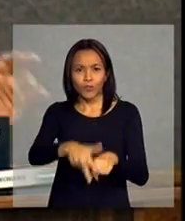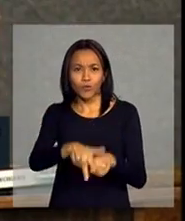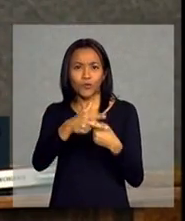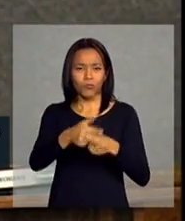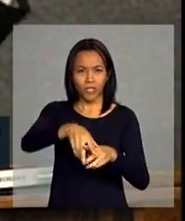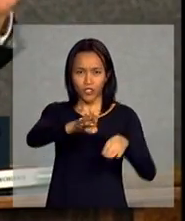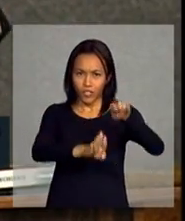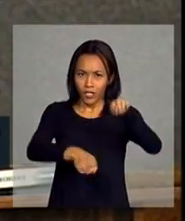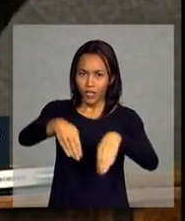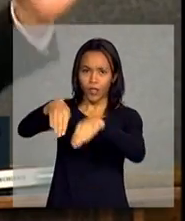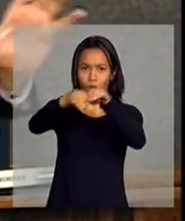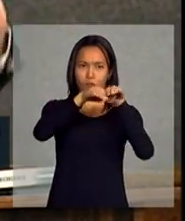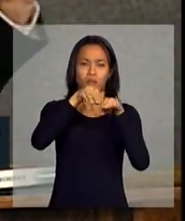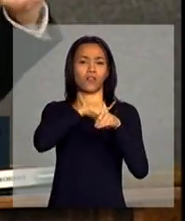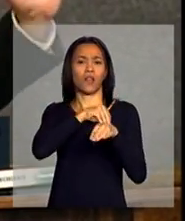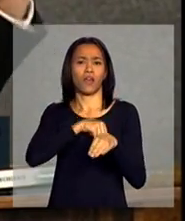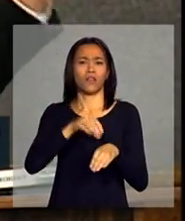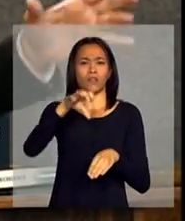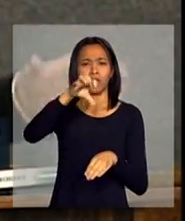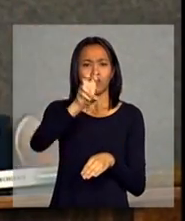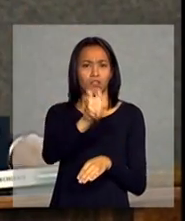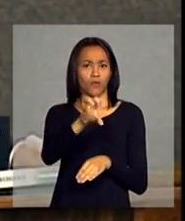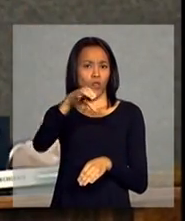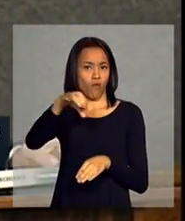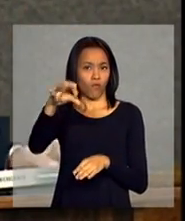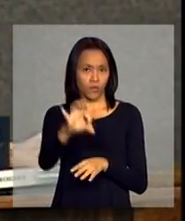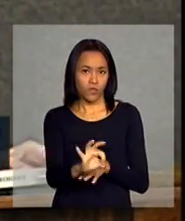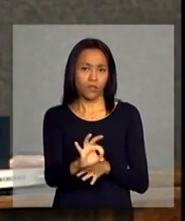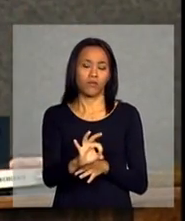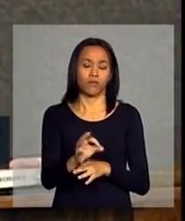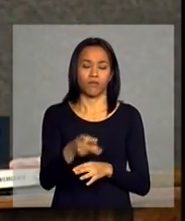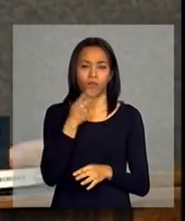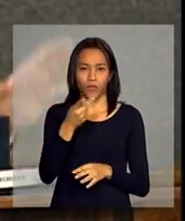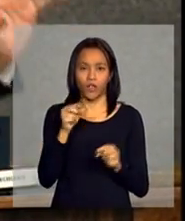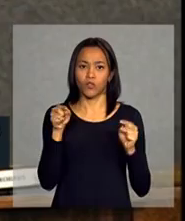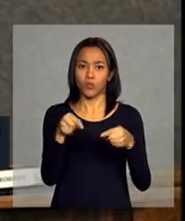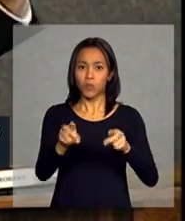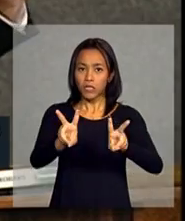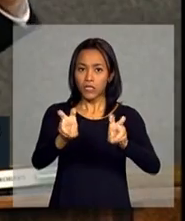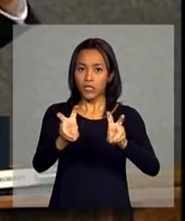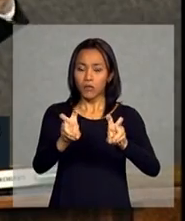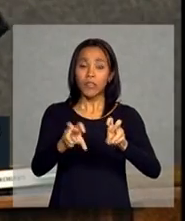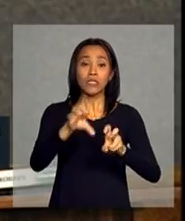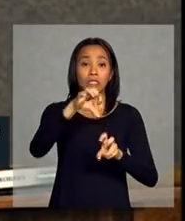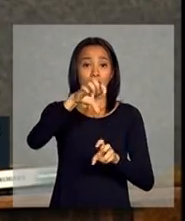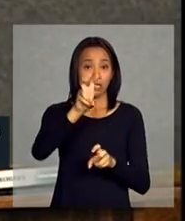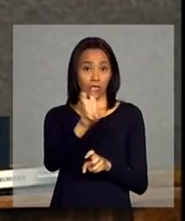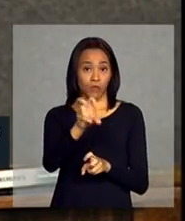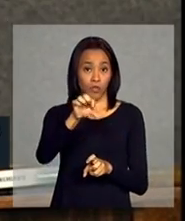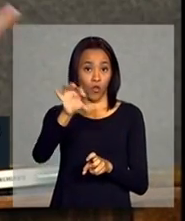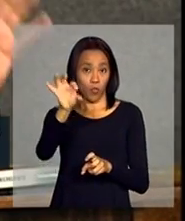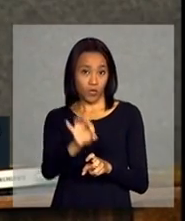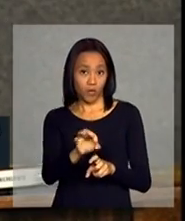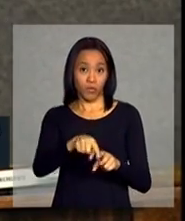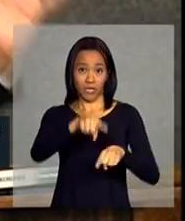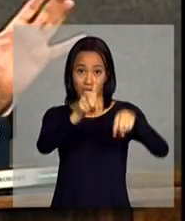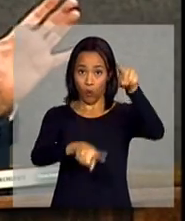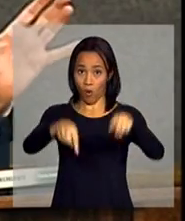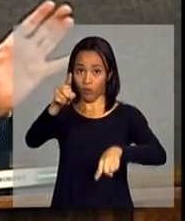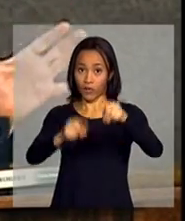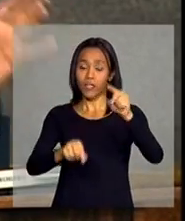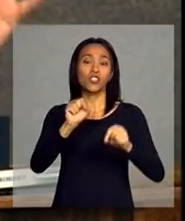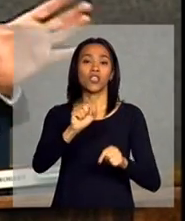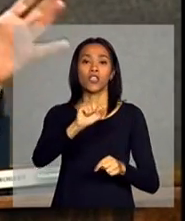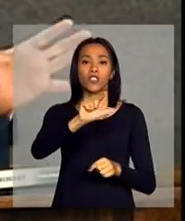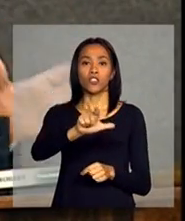salário. 59% está o que é bom para se tratando disso. Ou seja, 59% da desigualdade de lucro, modelo